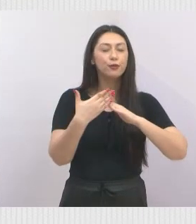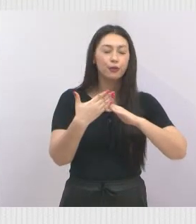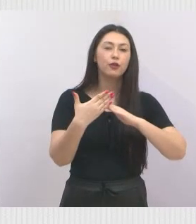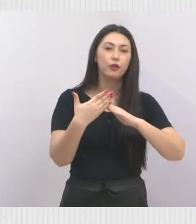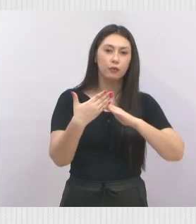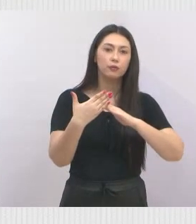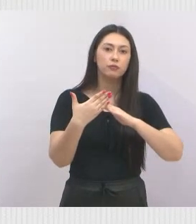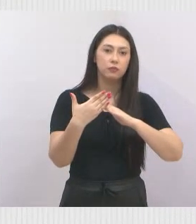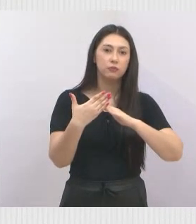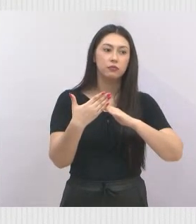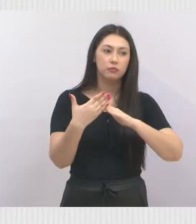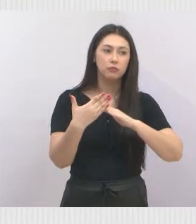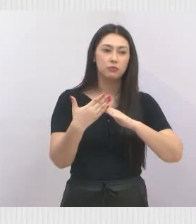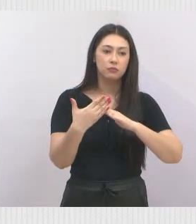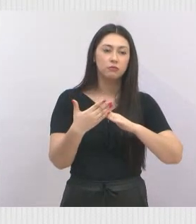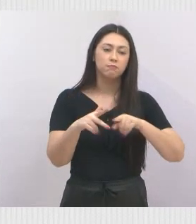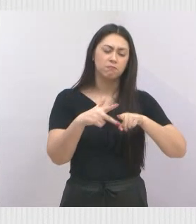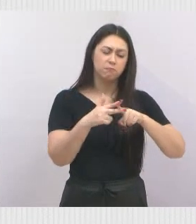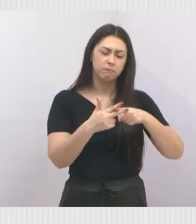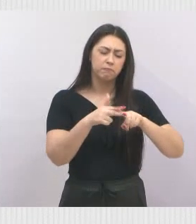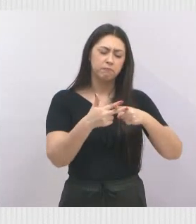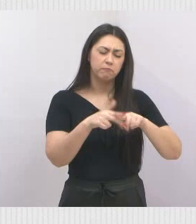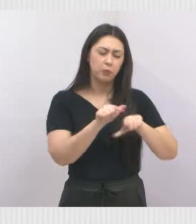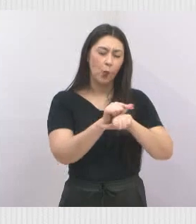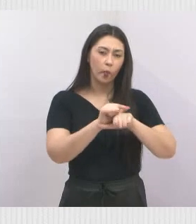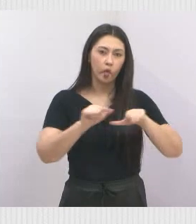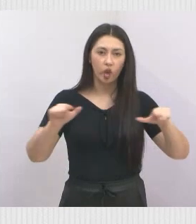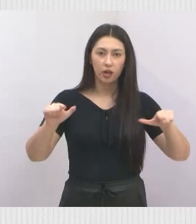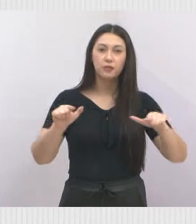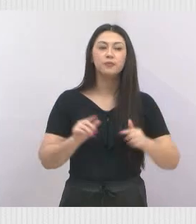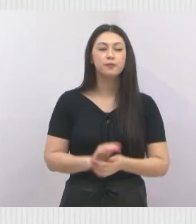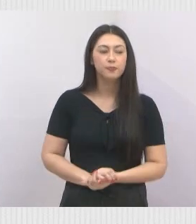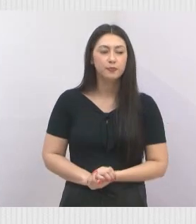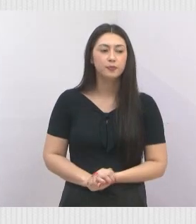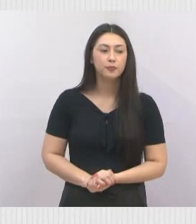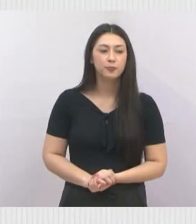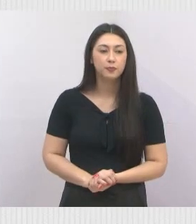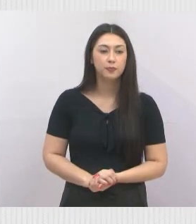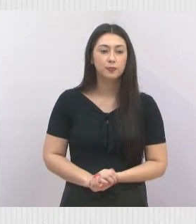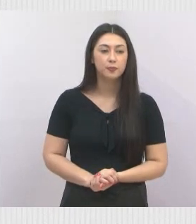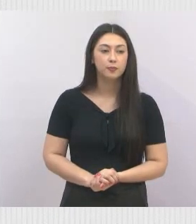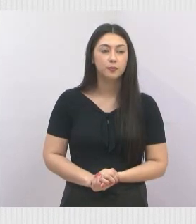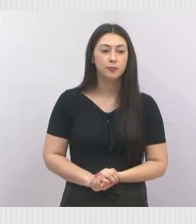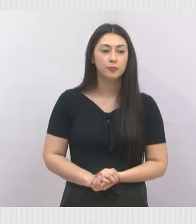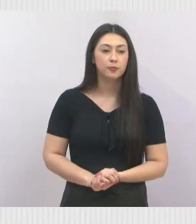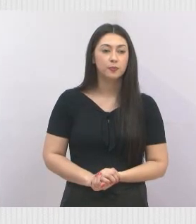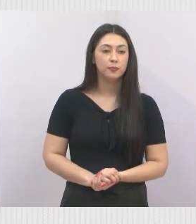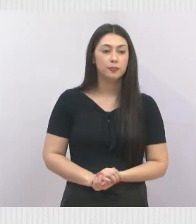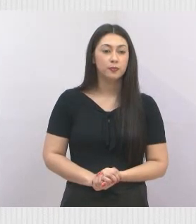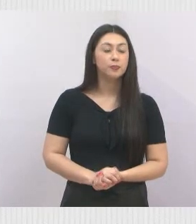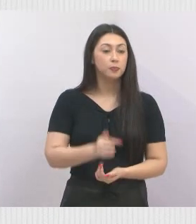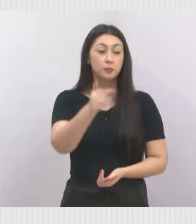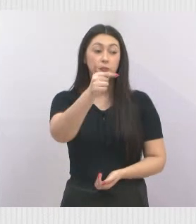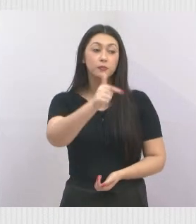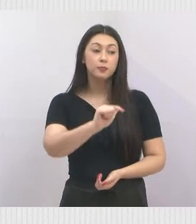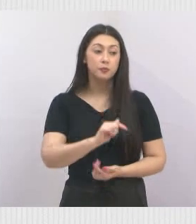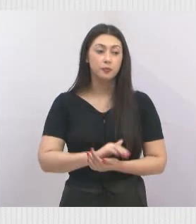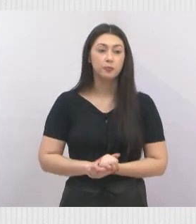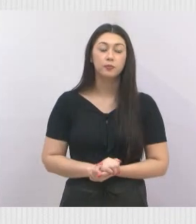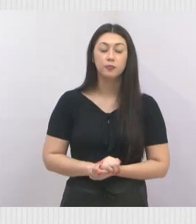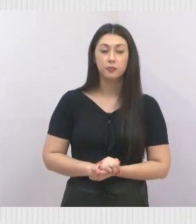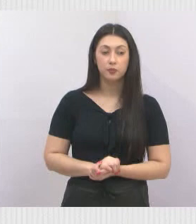fazendo aquela manutenção. Pode ir para a próxima?